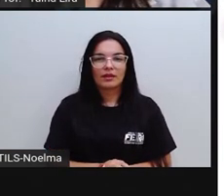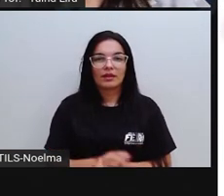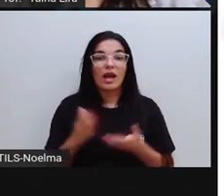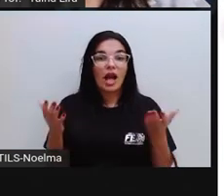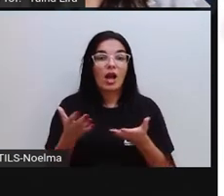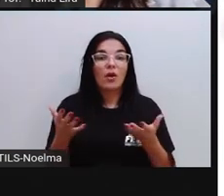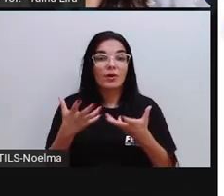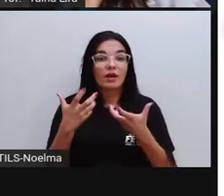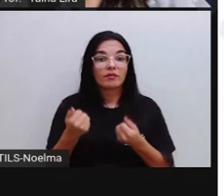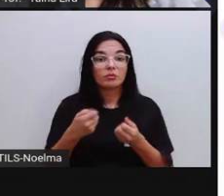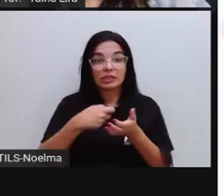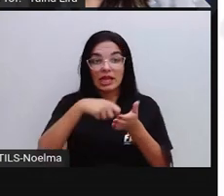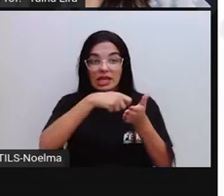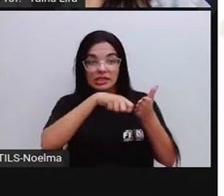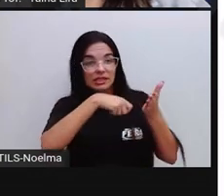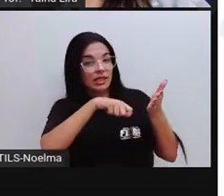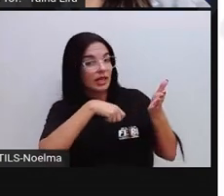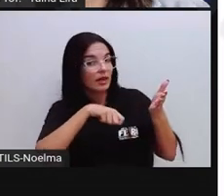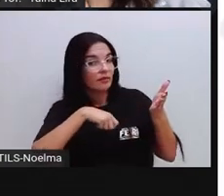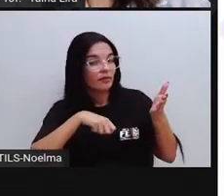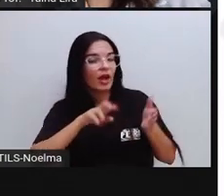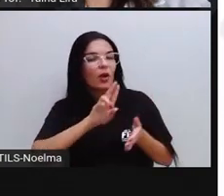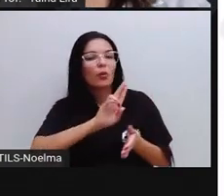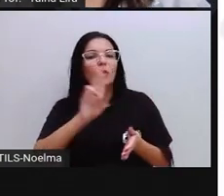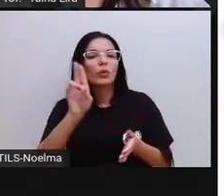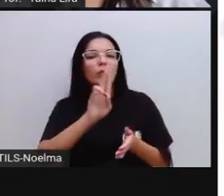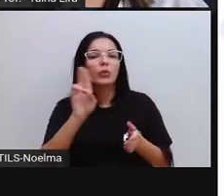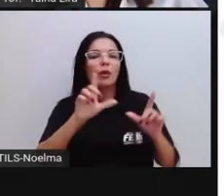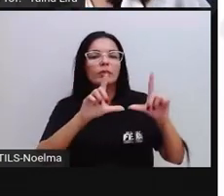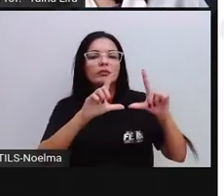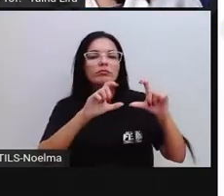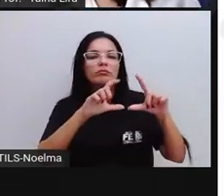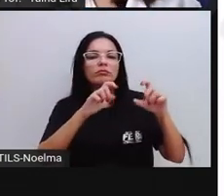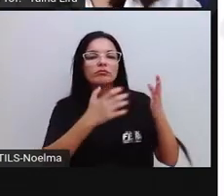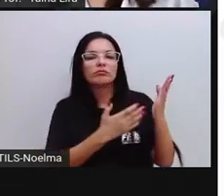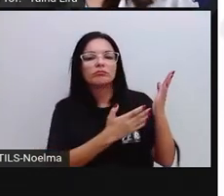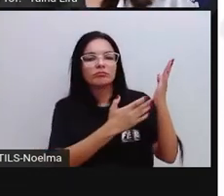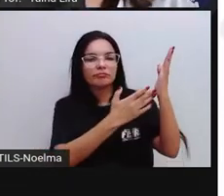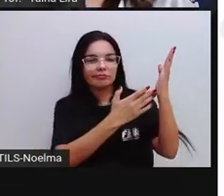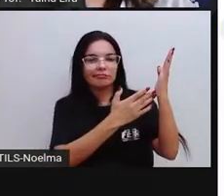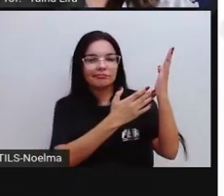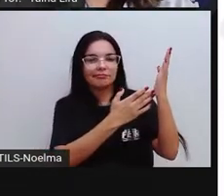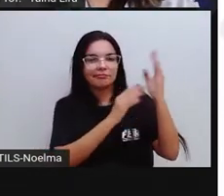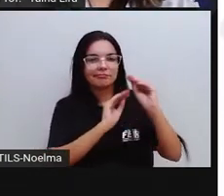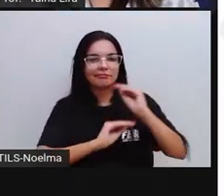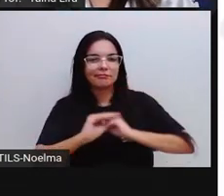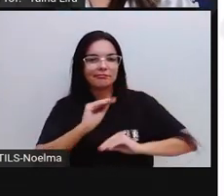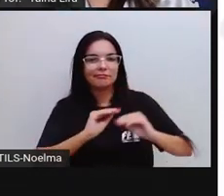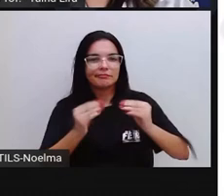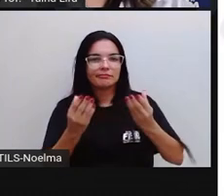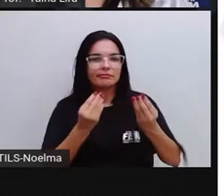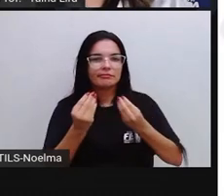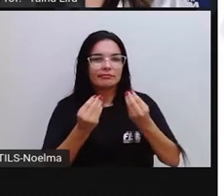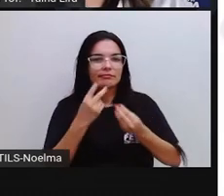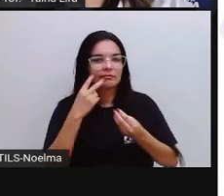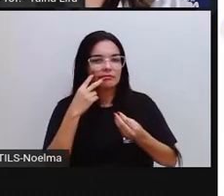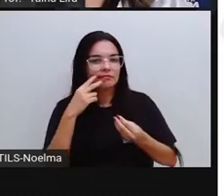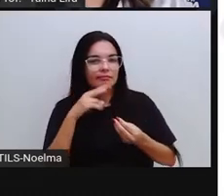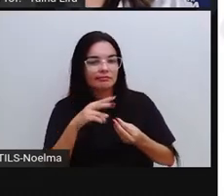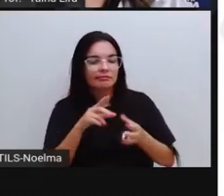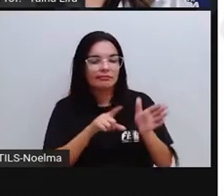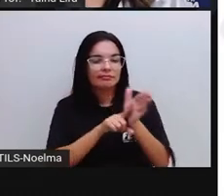Escrever aí o nome das imagens. Então, vamos observar as imagens, vamos escrever, vamos